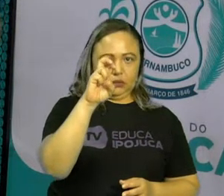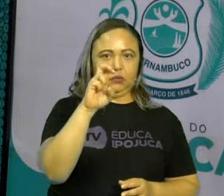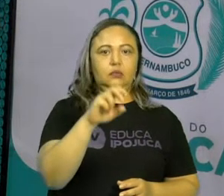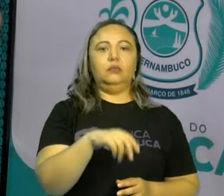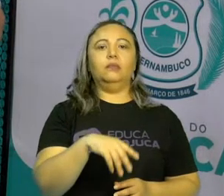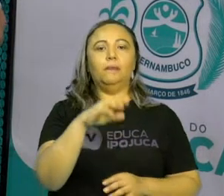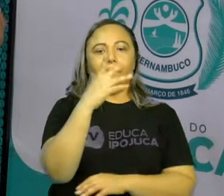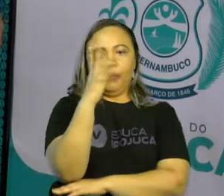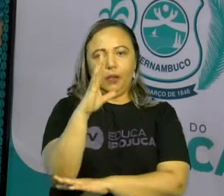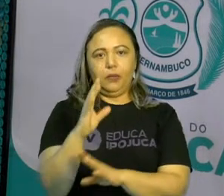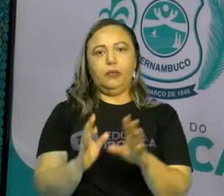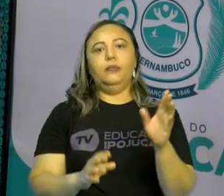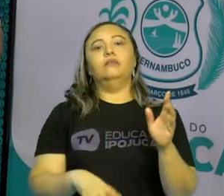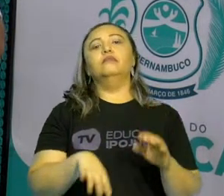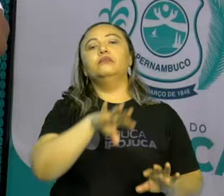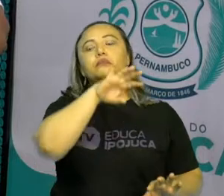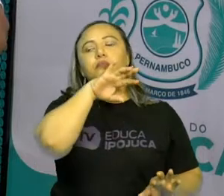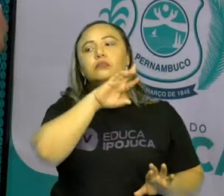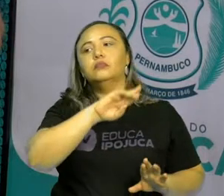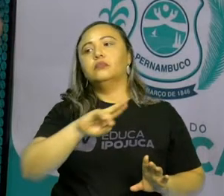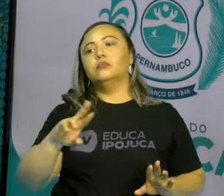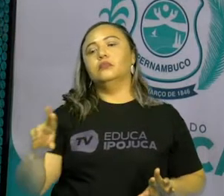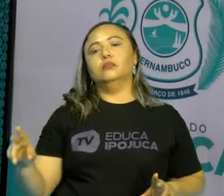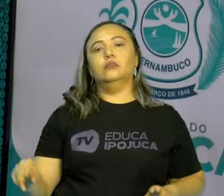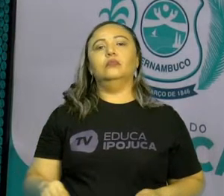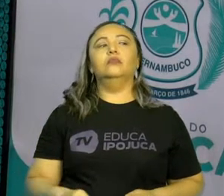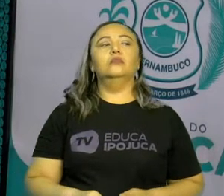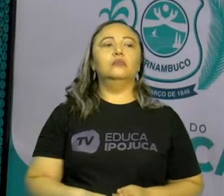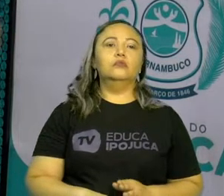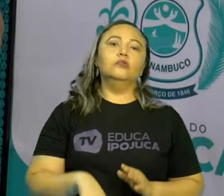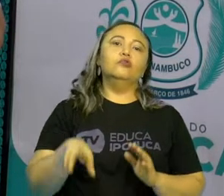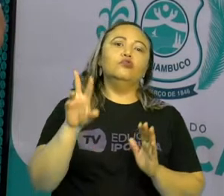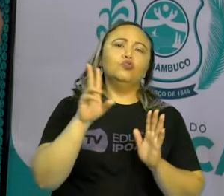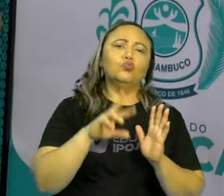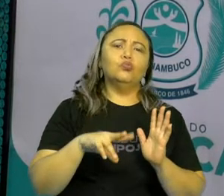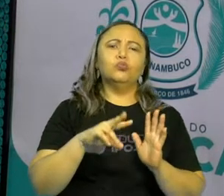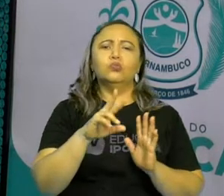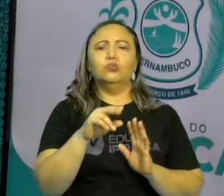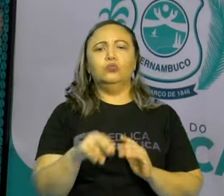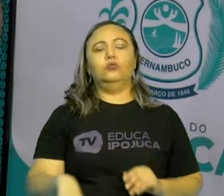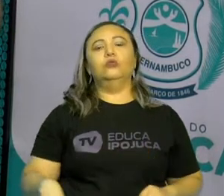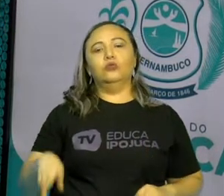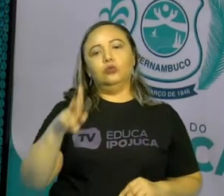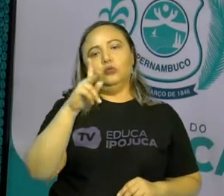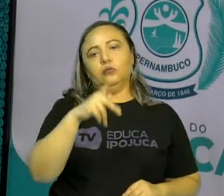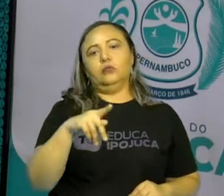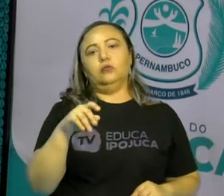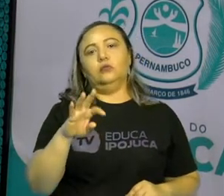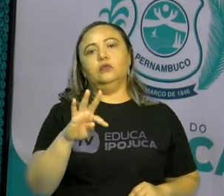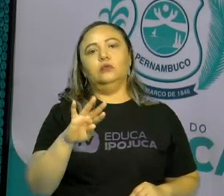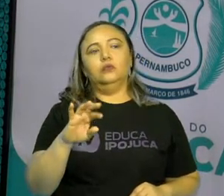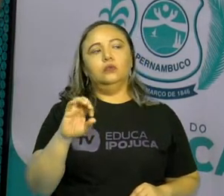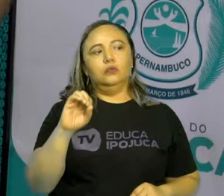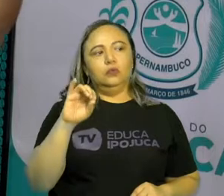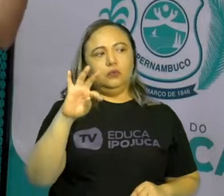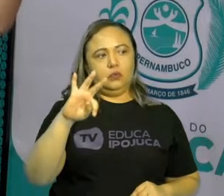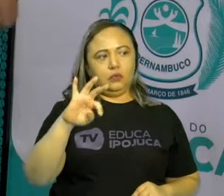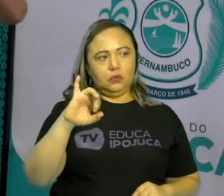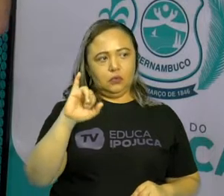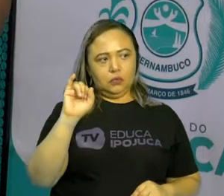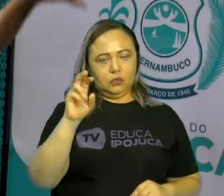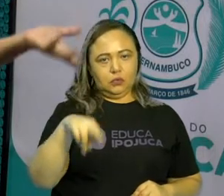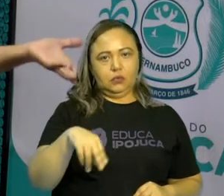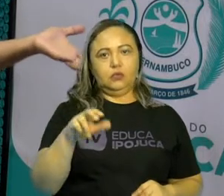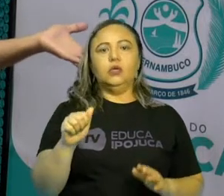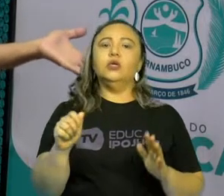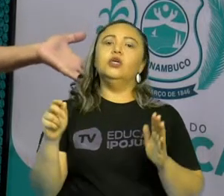plantas, o dos animais, o dos fungos, o das proteínas e esses aí dos vírus que a gente